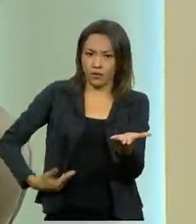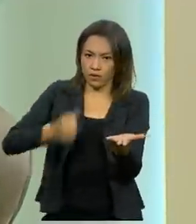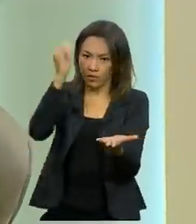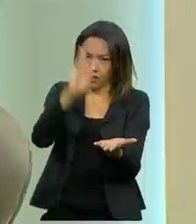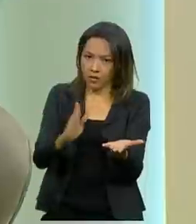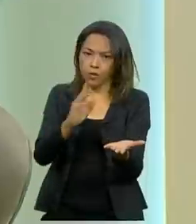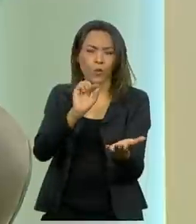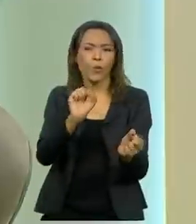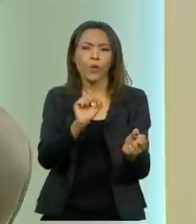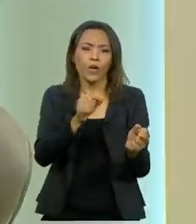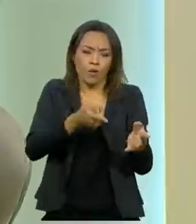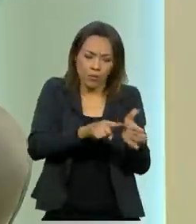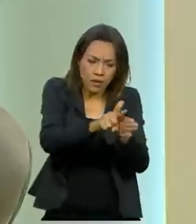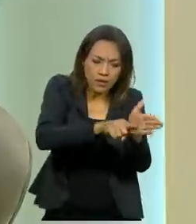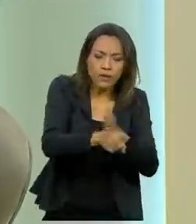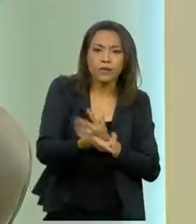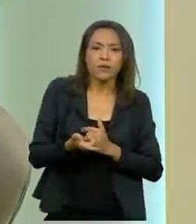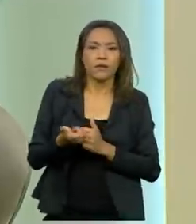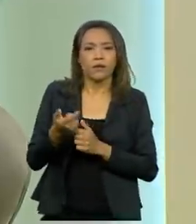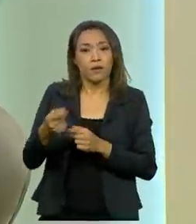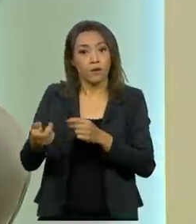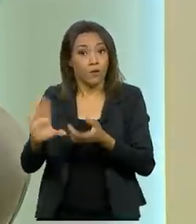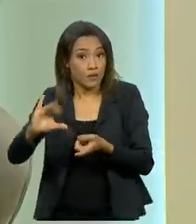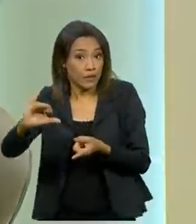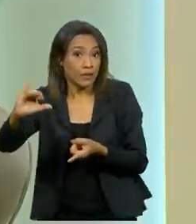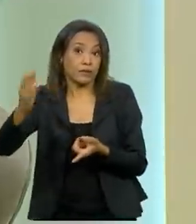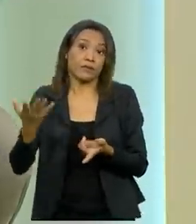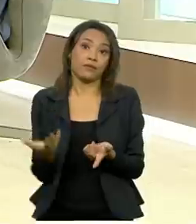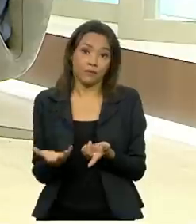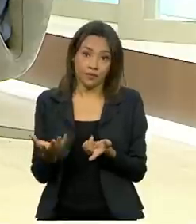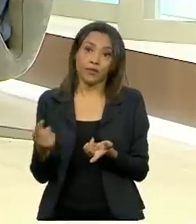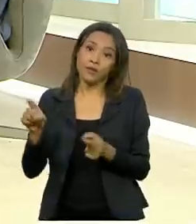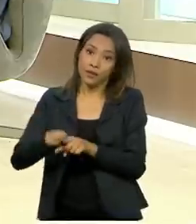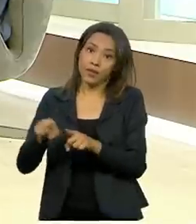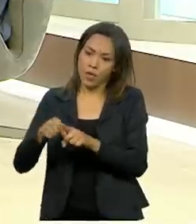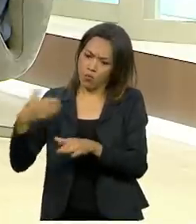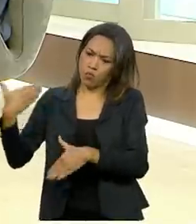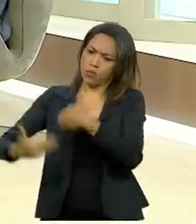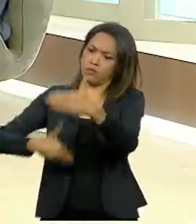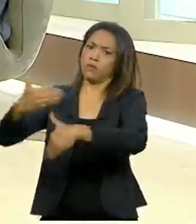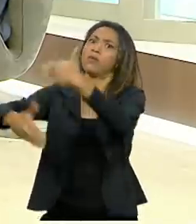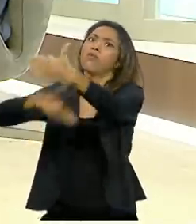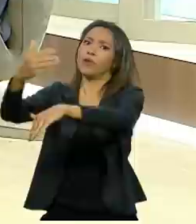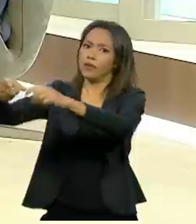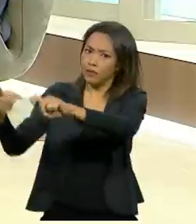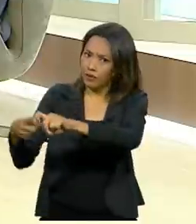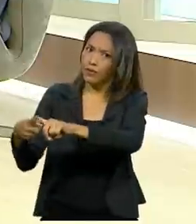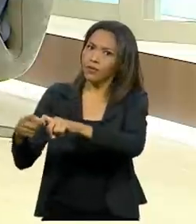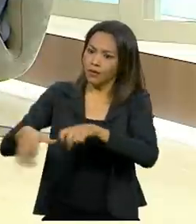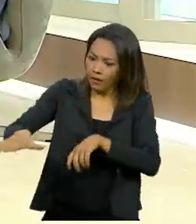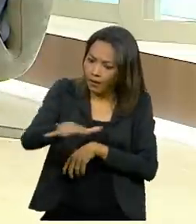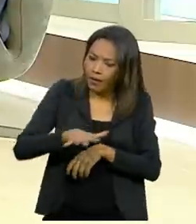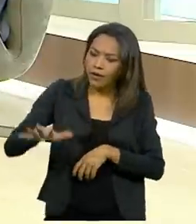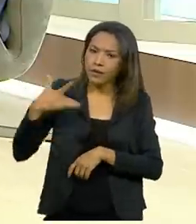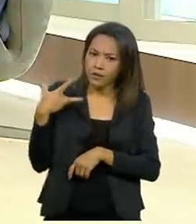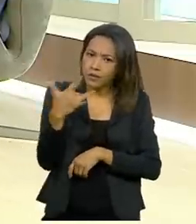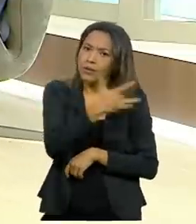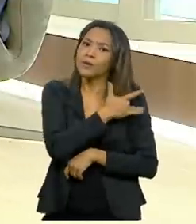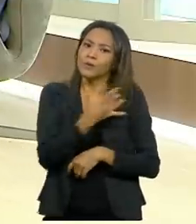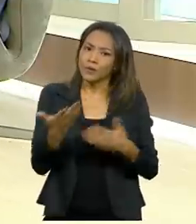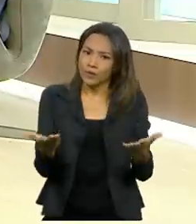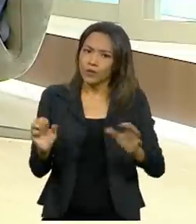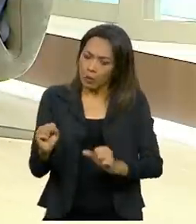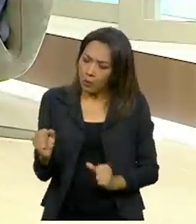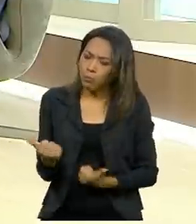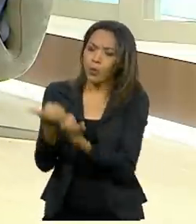a ciência, e com a evolução da medicina de uma maneira geral e o fortalecimento do nosso complexo industrial da saúde.